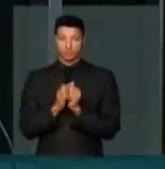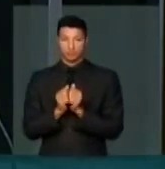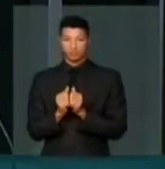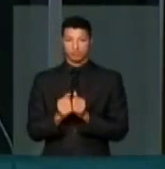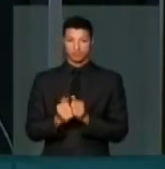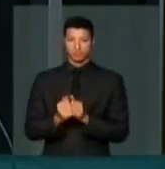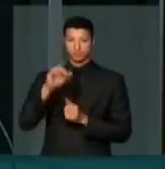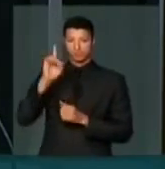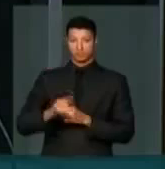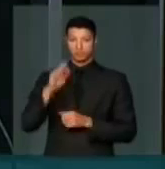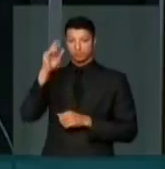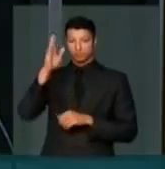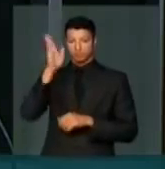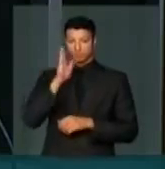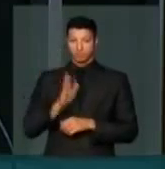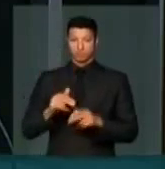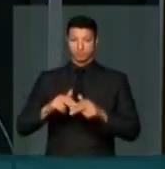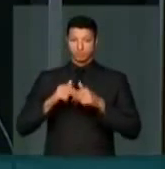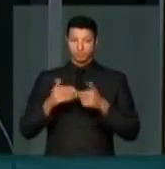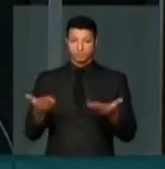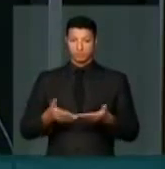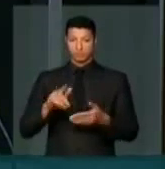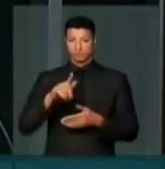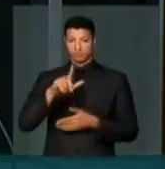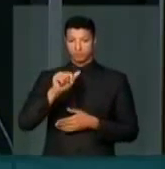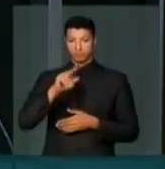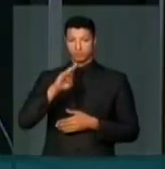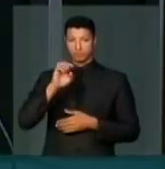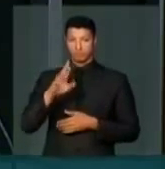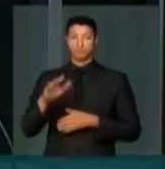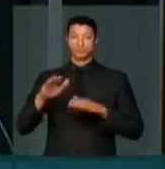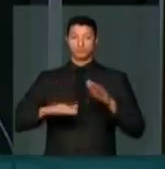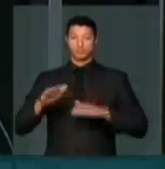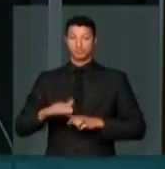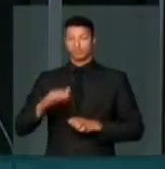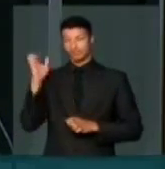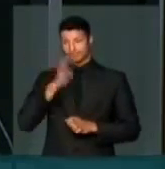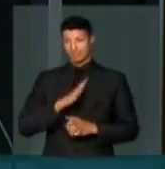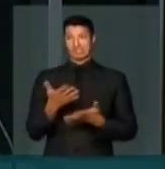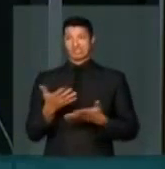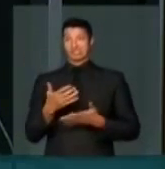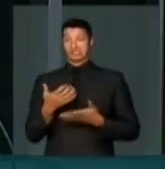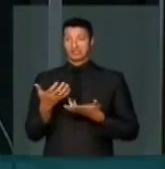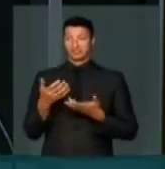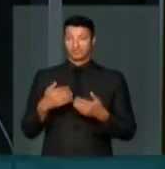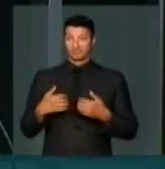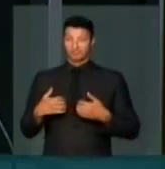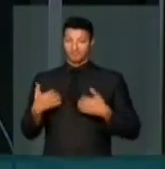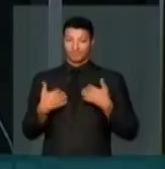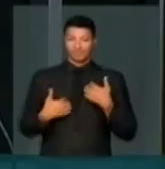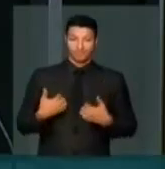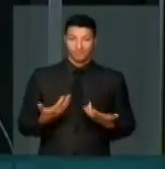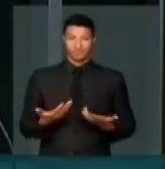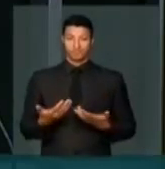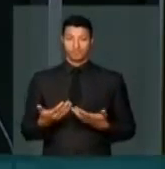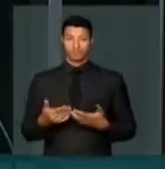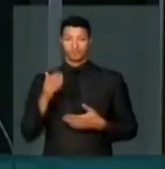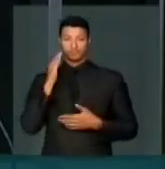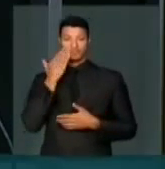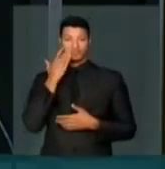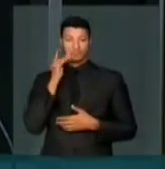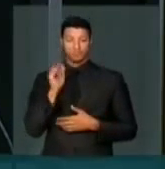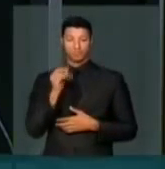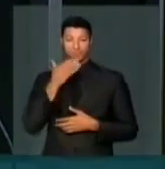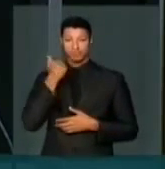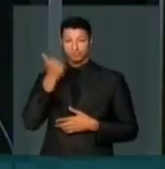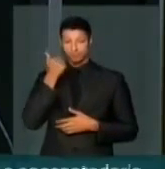direção nacional. Por isso, agora, o Glauber, tantas vezes rebelde, tantas vezes inquieto, entendendo